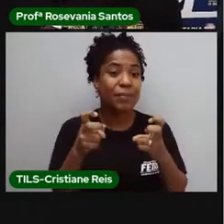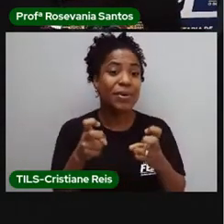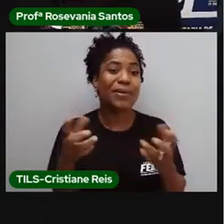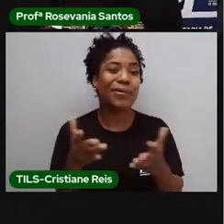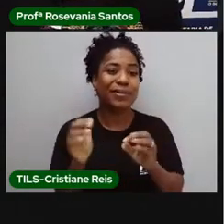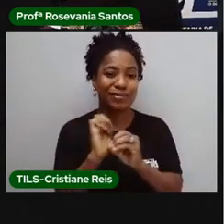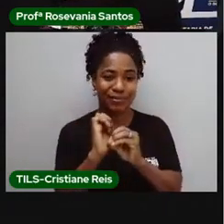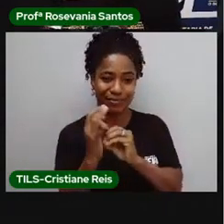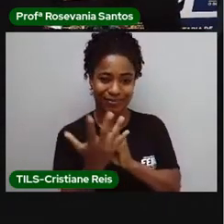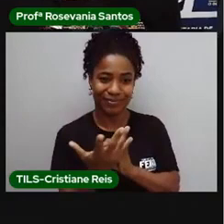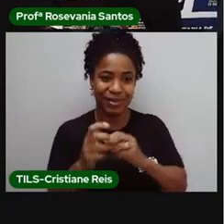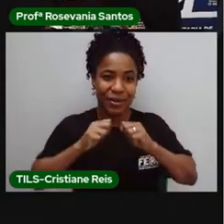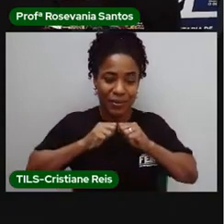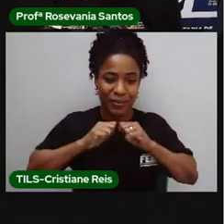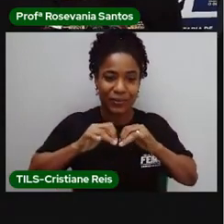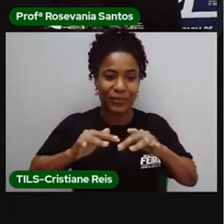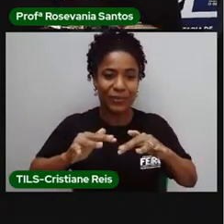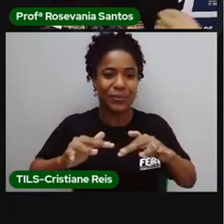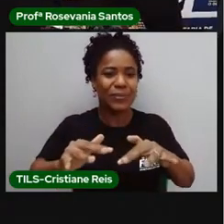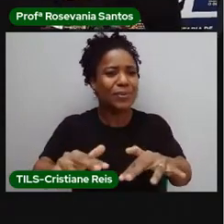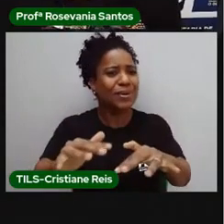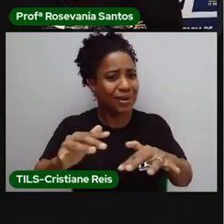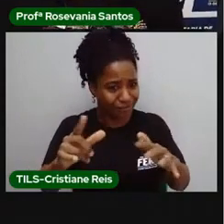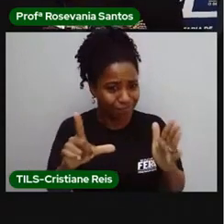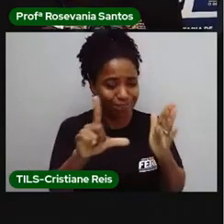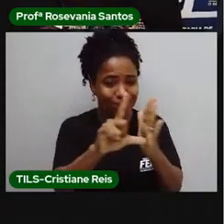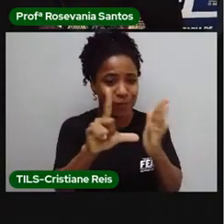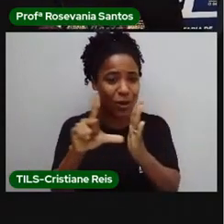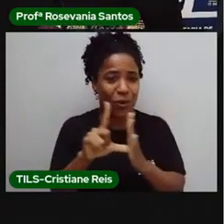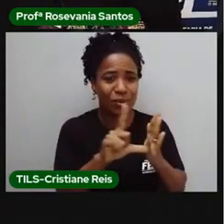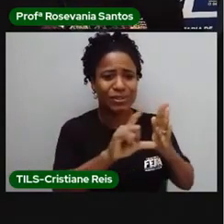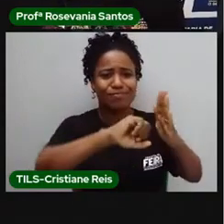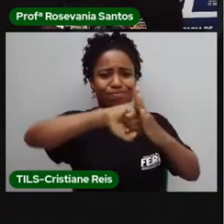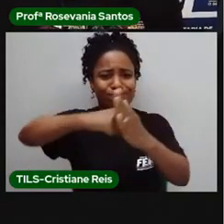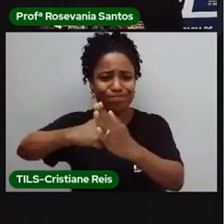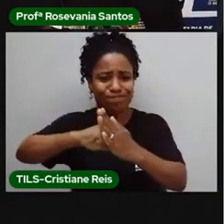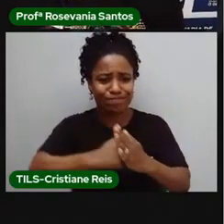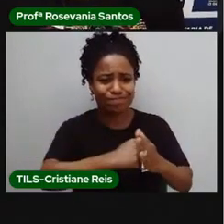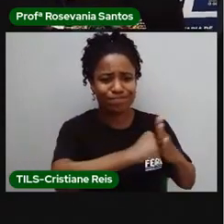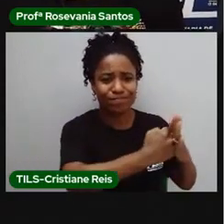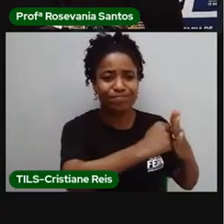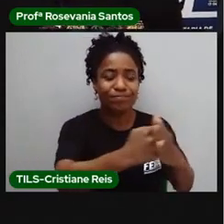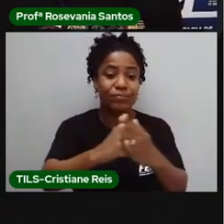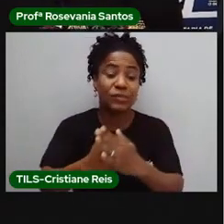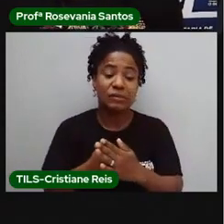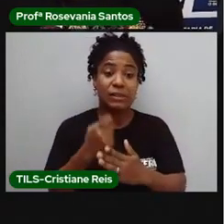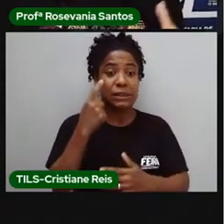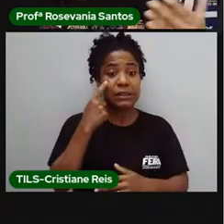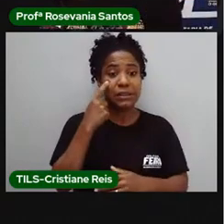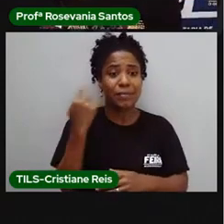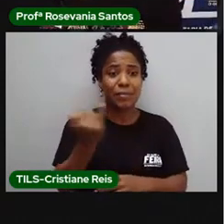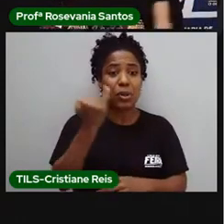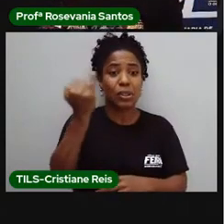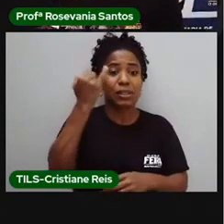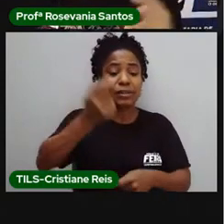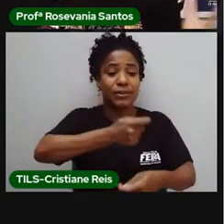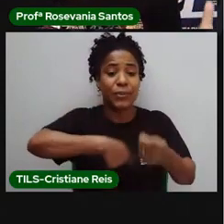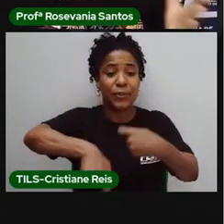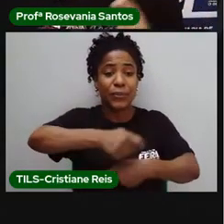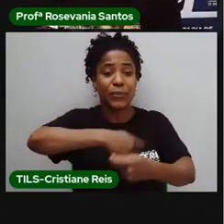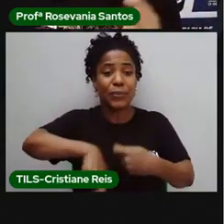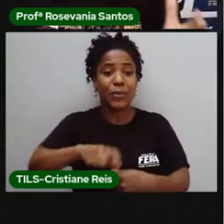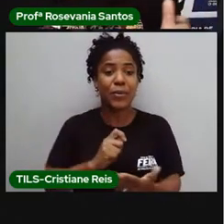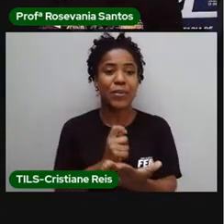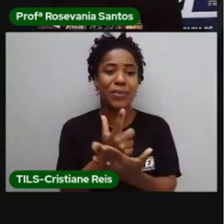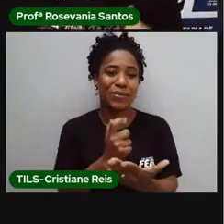agora, quando o comércio não parou, quando essas atividades pararam, é a importância que elas tinham. É tanto que há essa